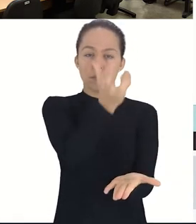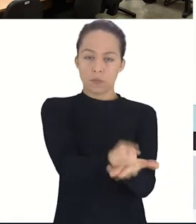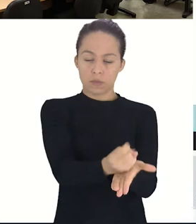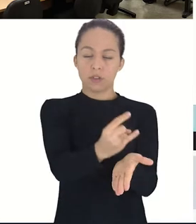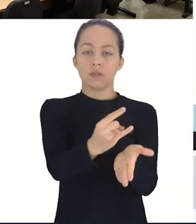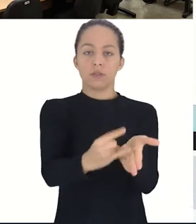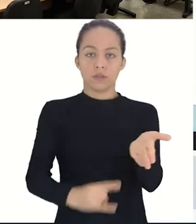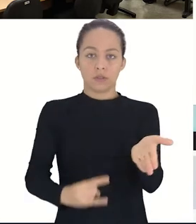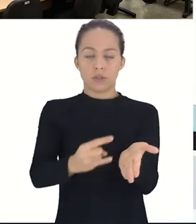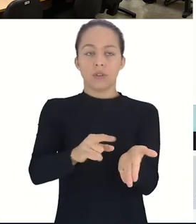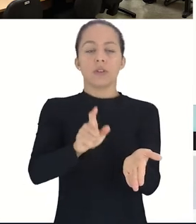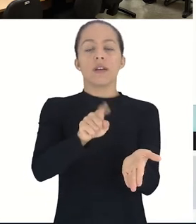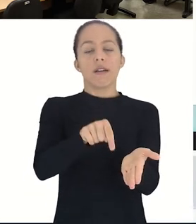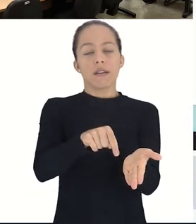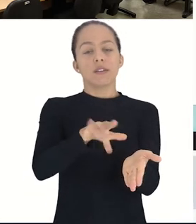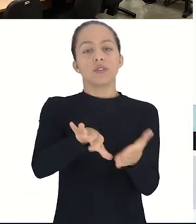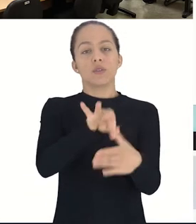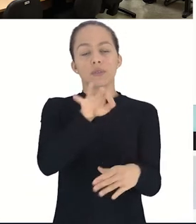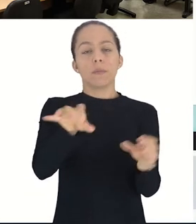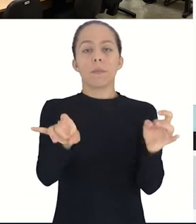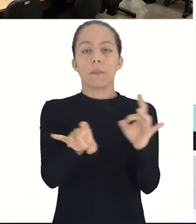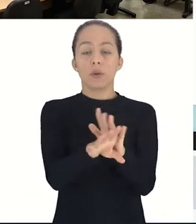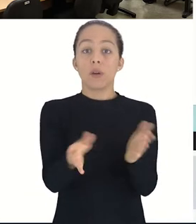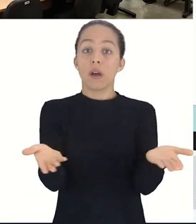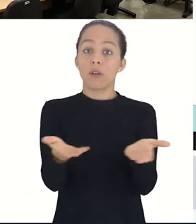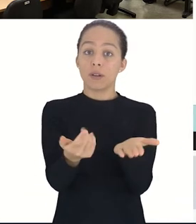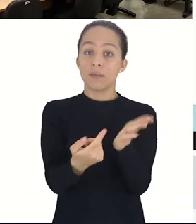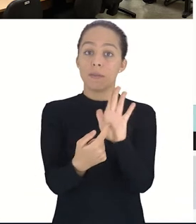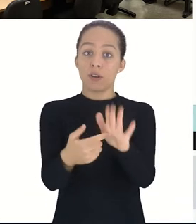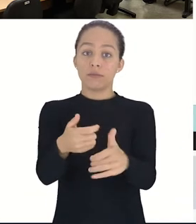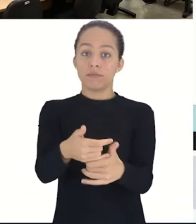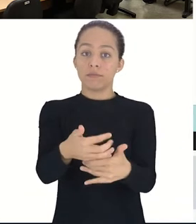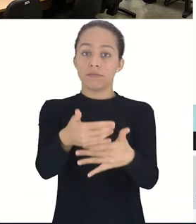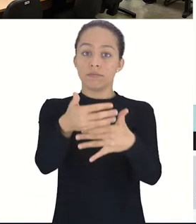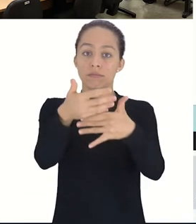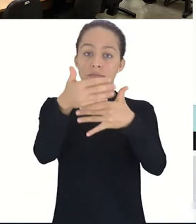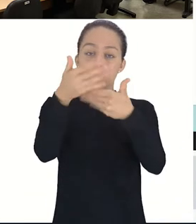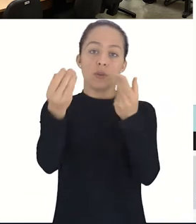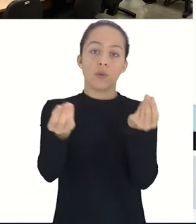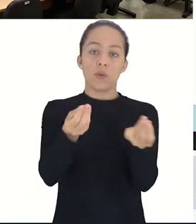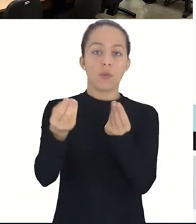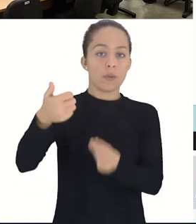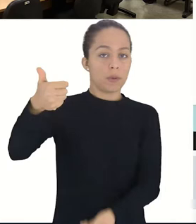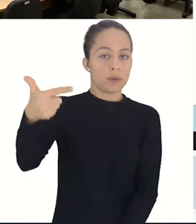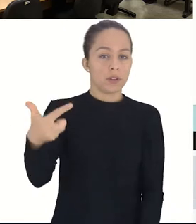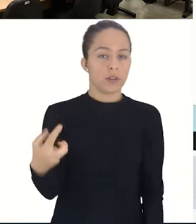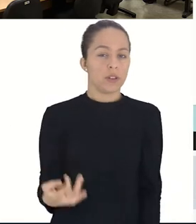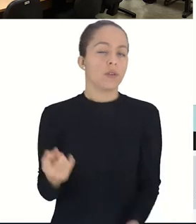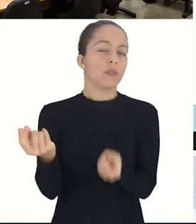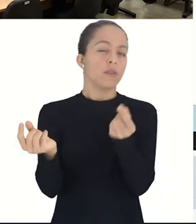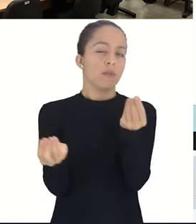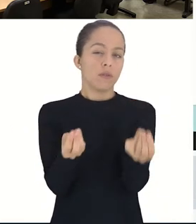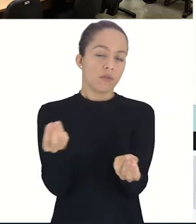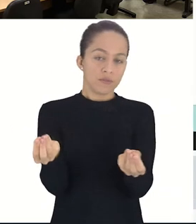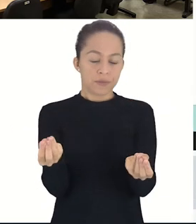Sortear, o download do sorteio já foi concluído e aqui abaixo a gente pode visualizar a lista novamente. Aperte.